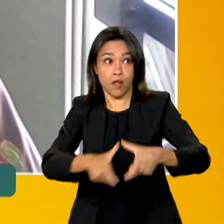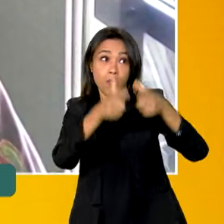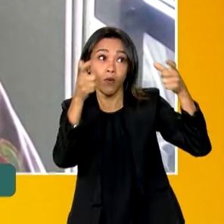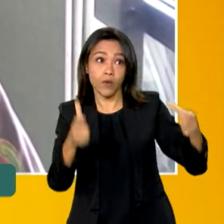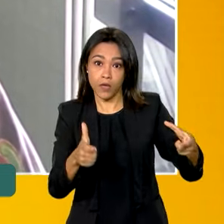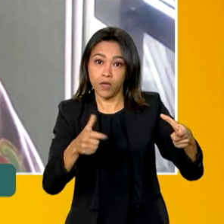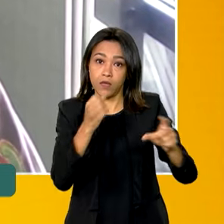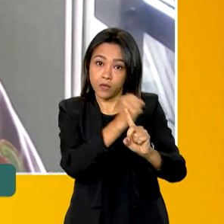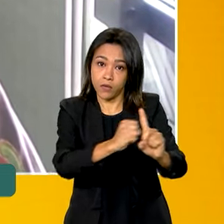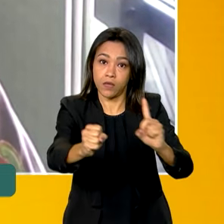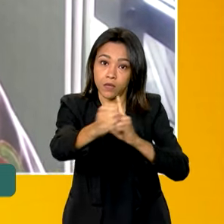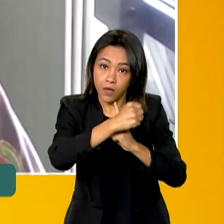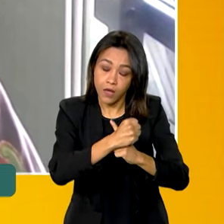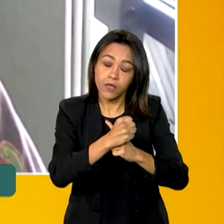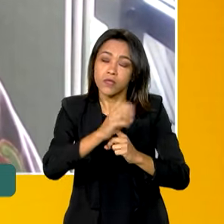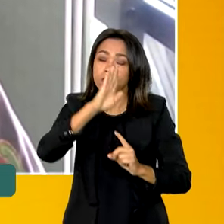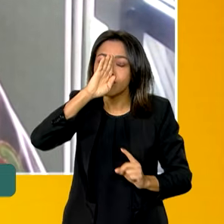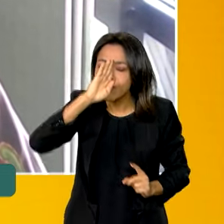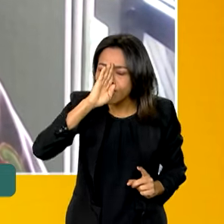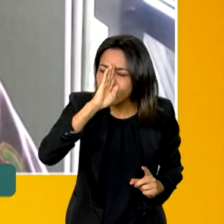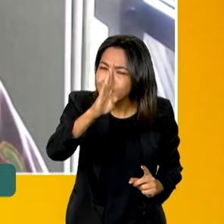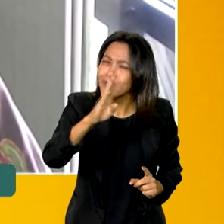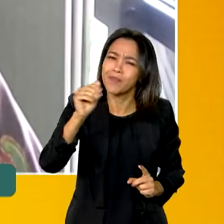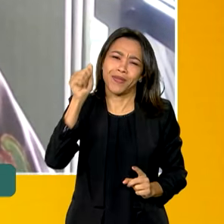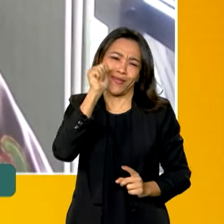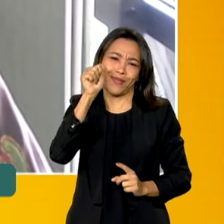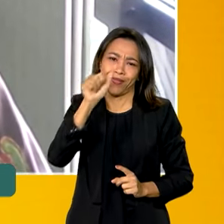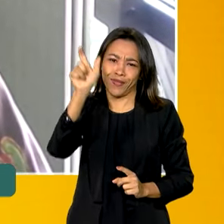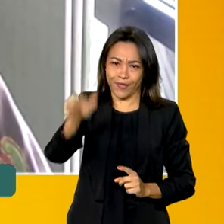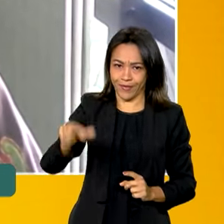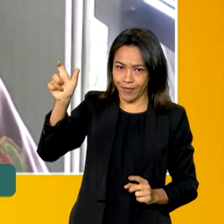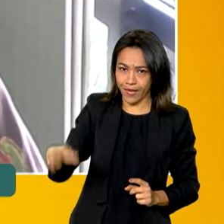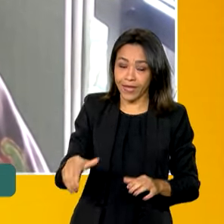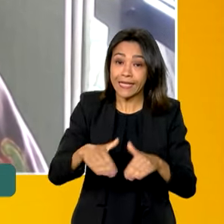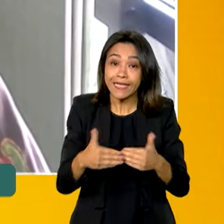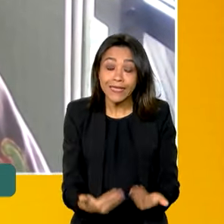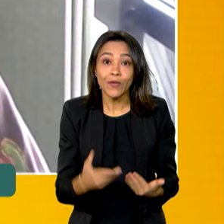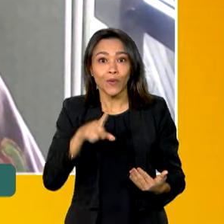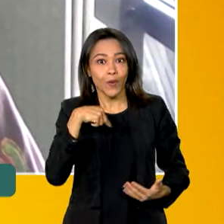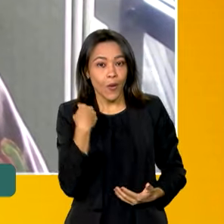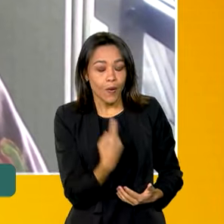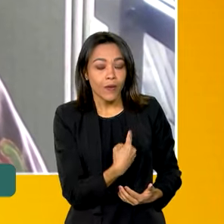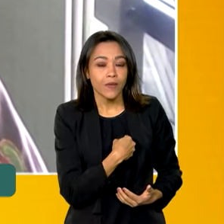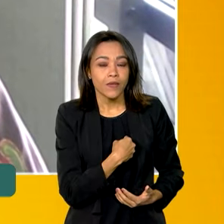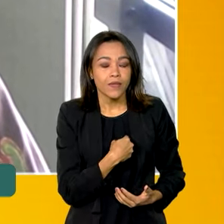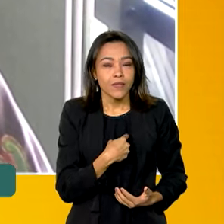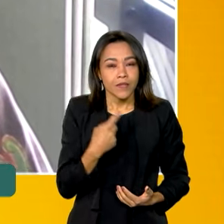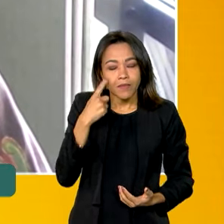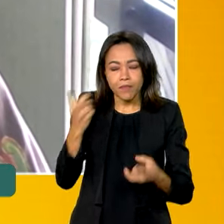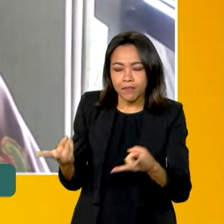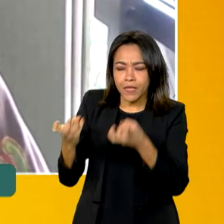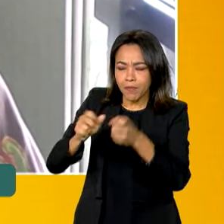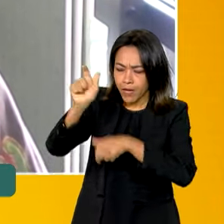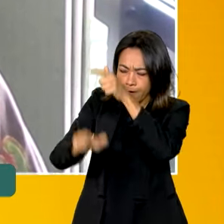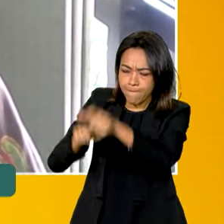sociedade e principalmente mulheres. Então, nós estamos considerando cuidadores, pessoas que